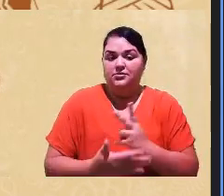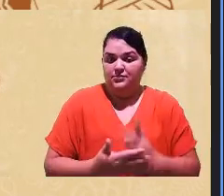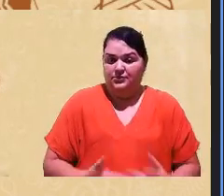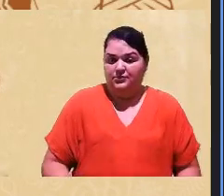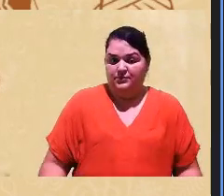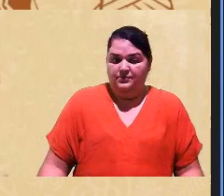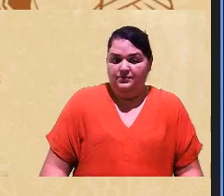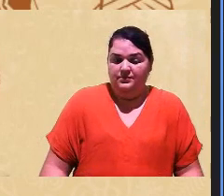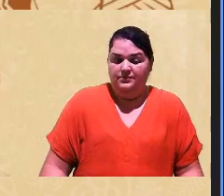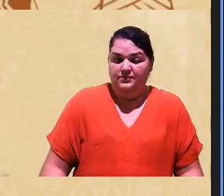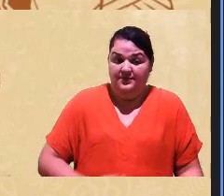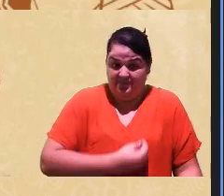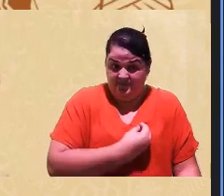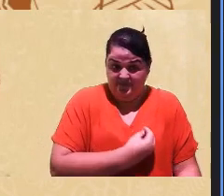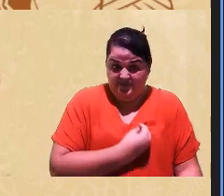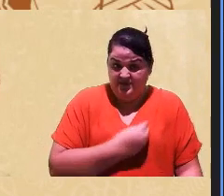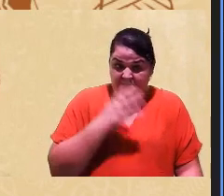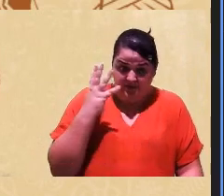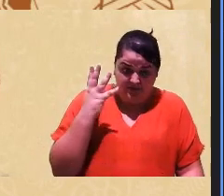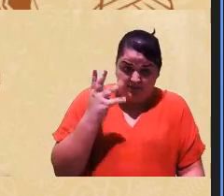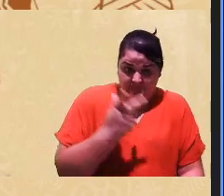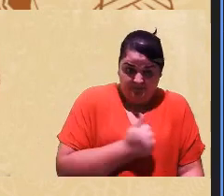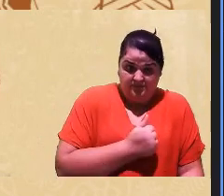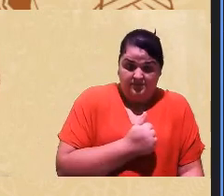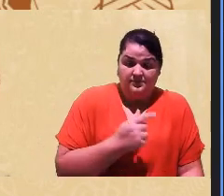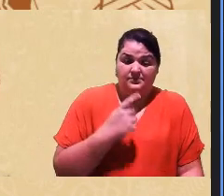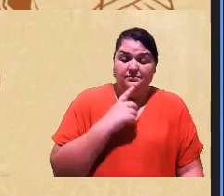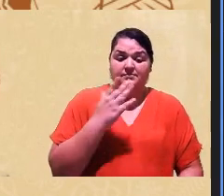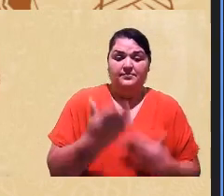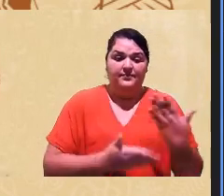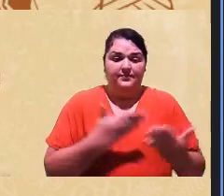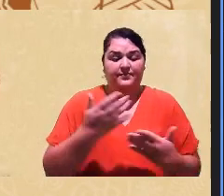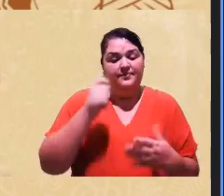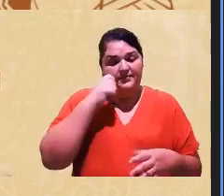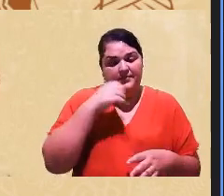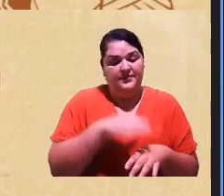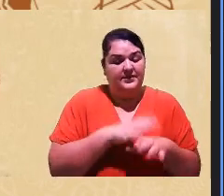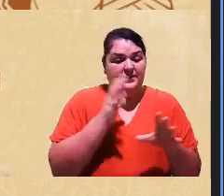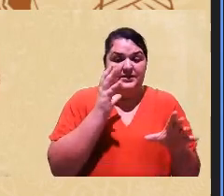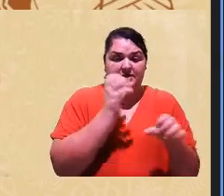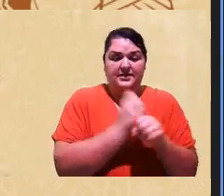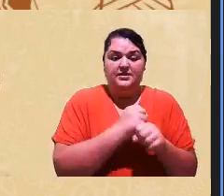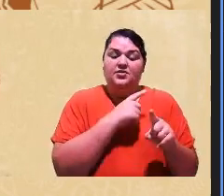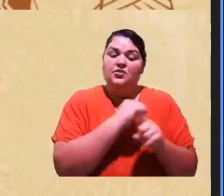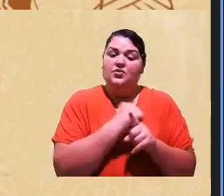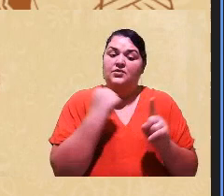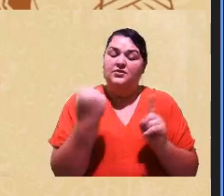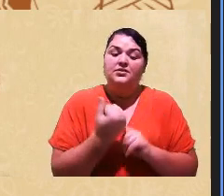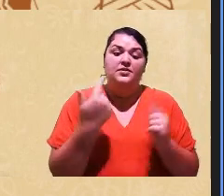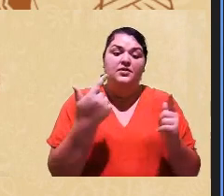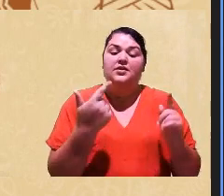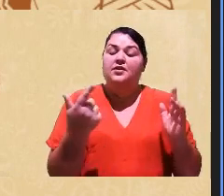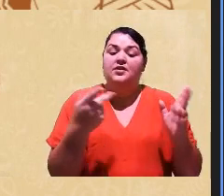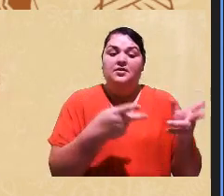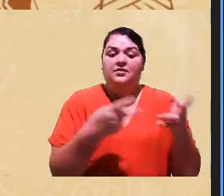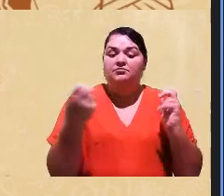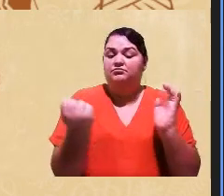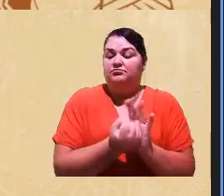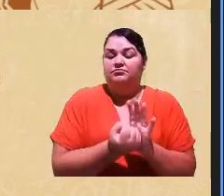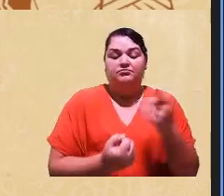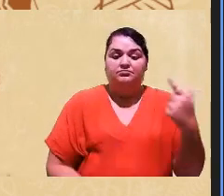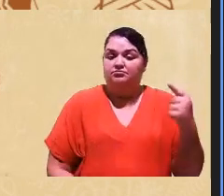vivendo uma vida inteira de sendo tratados como negros na sociedade mas sem identificação de que